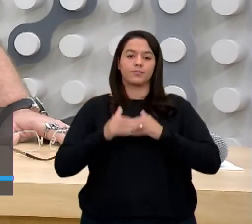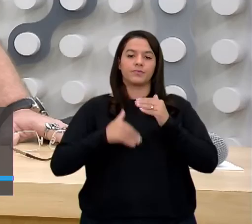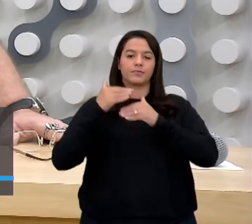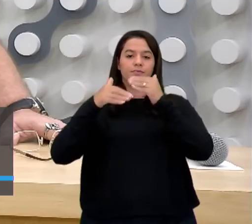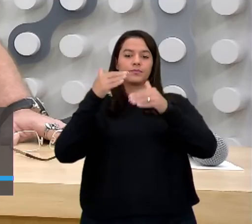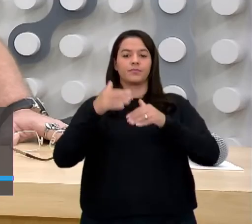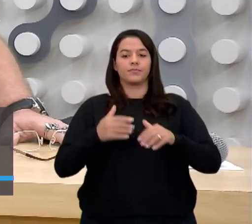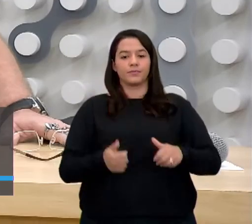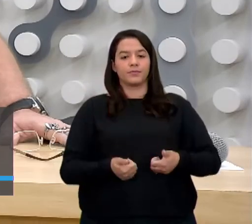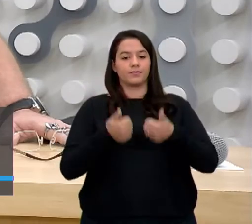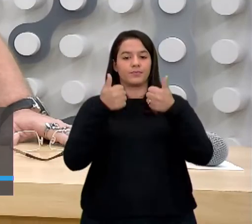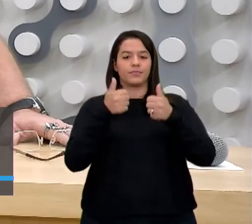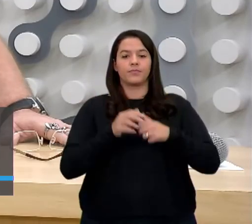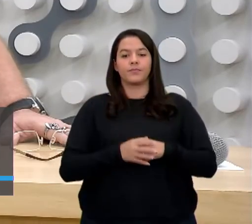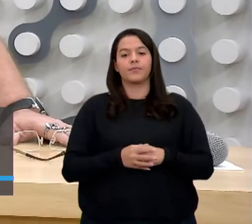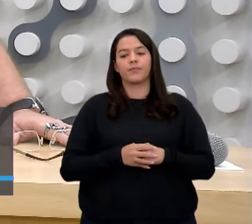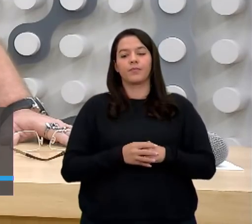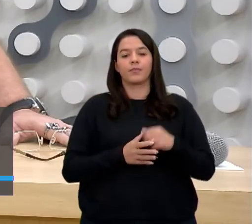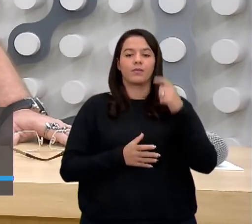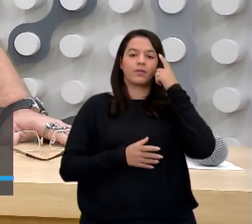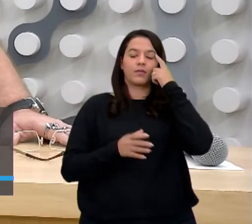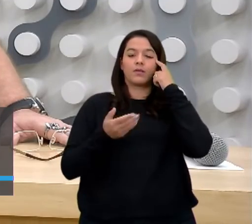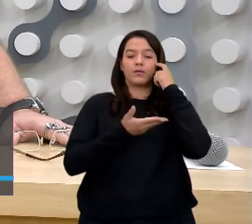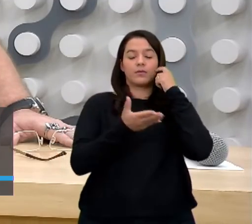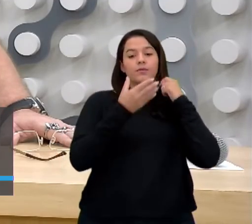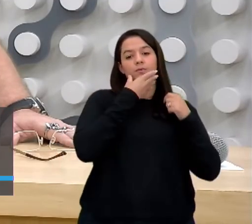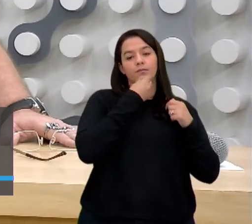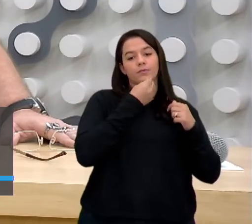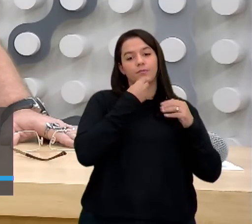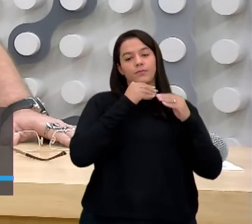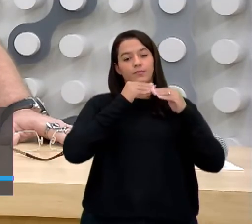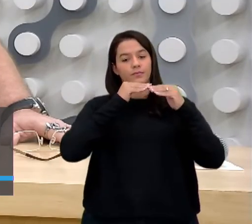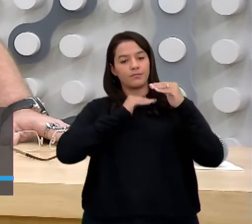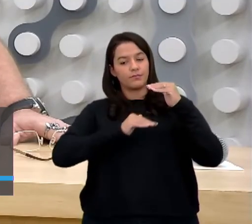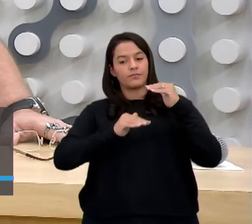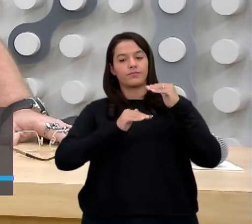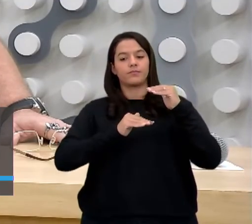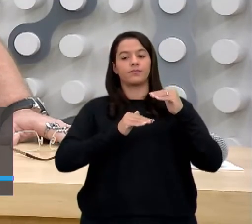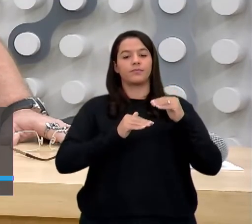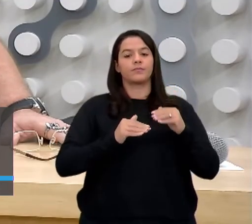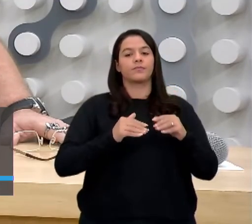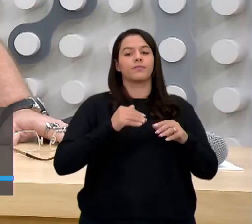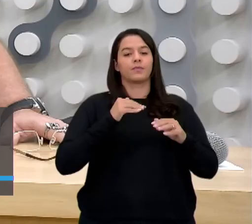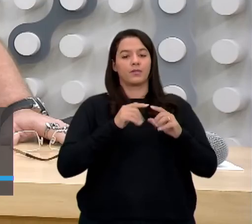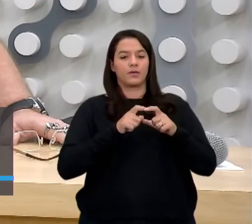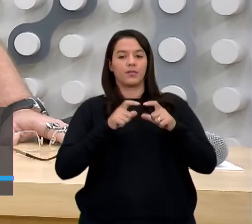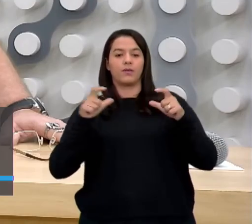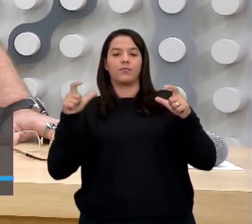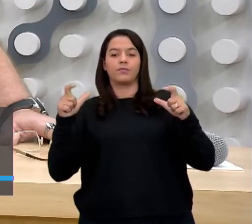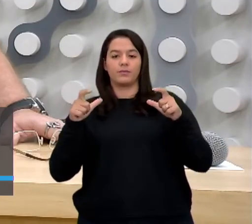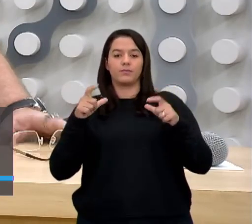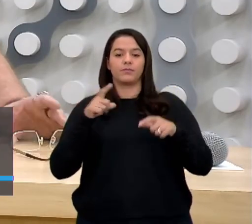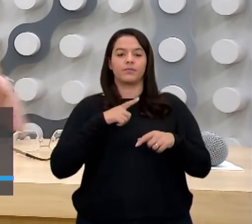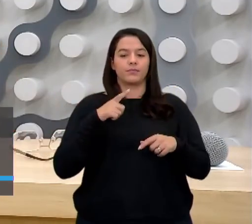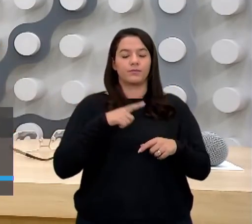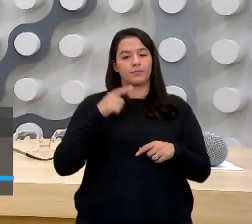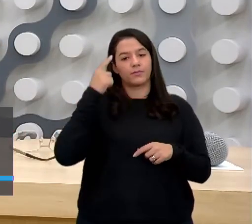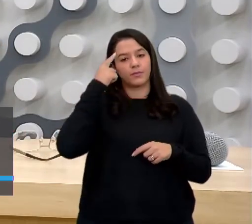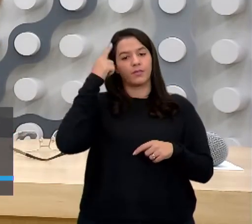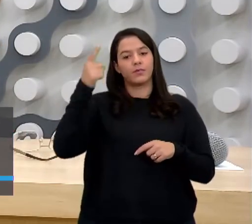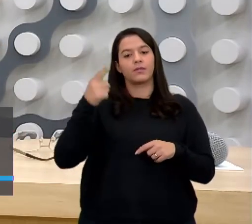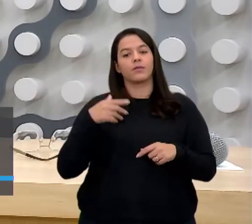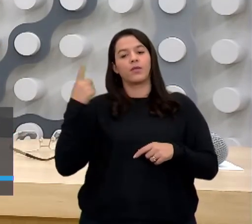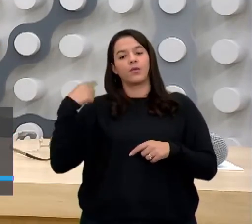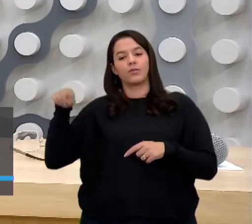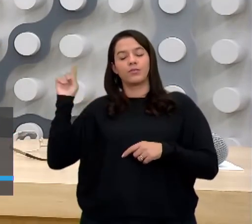bem desenvolvidos, sinal. Tá certo? Enquanto que os homens estão um pouquinho no patamar abaixo, mas a tendência é de aumento. E lembra que a gente viu na